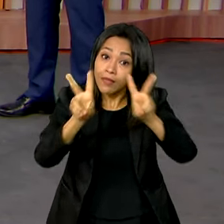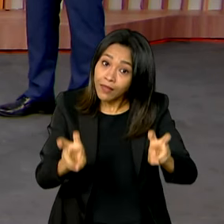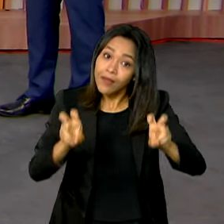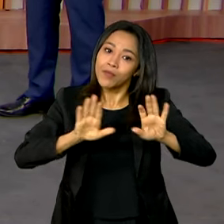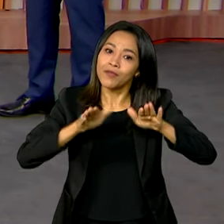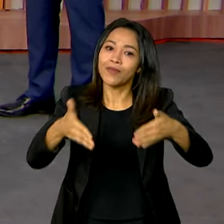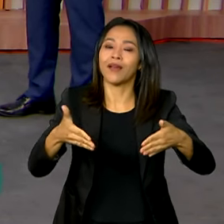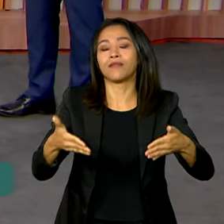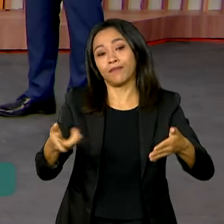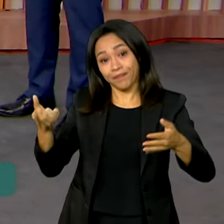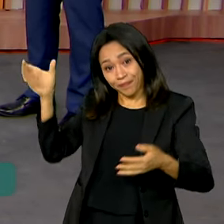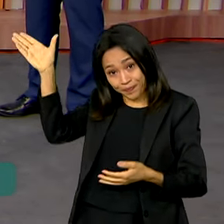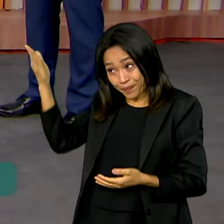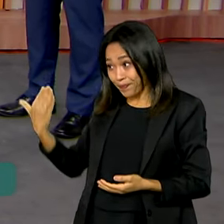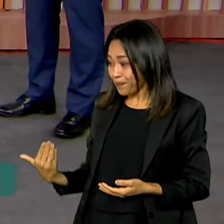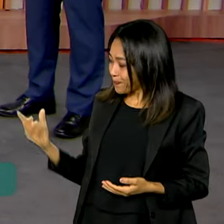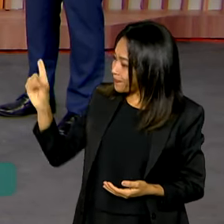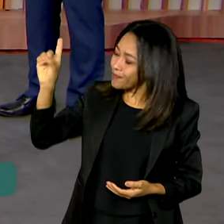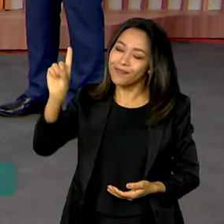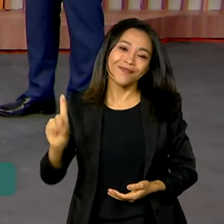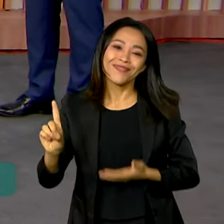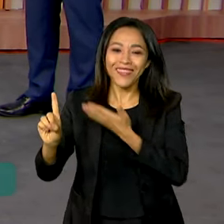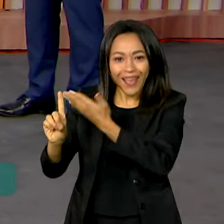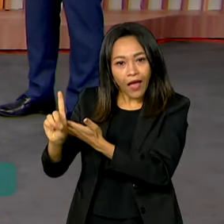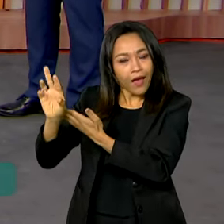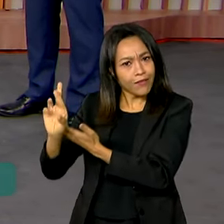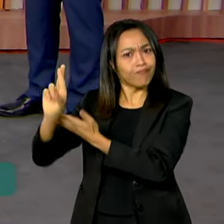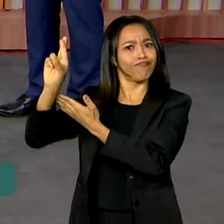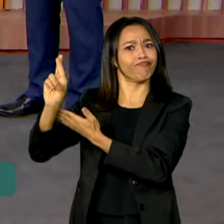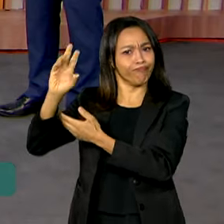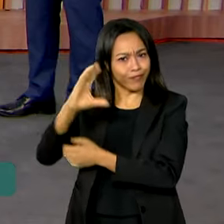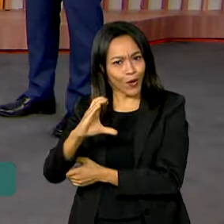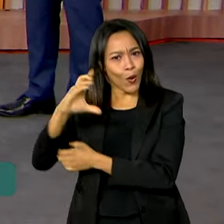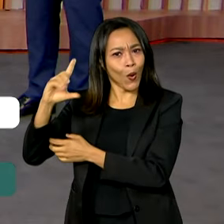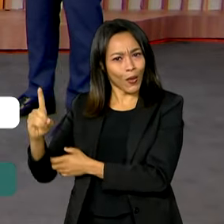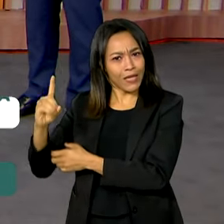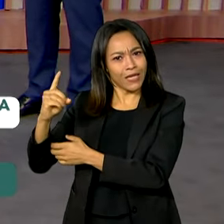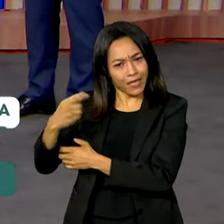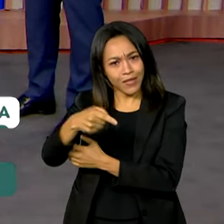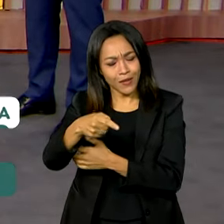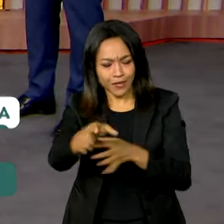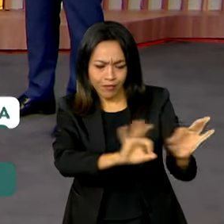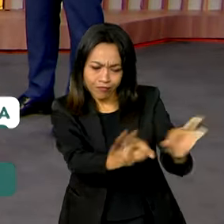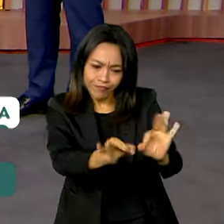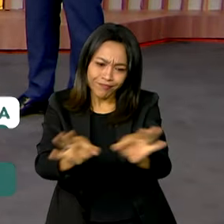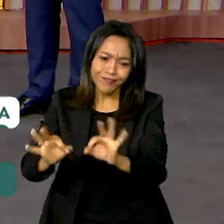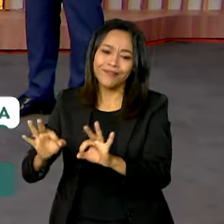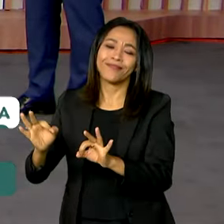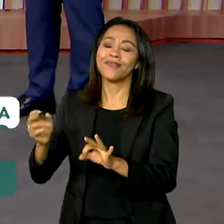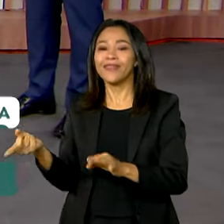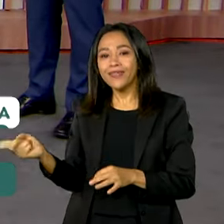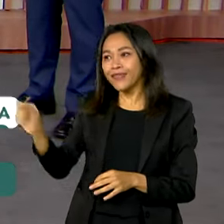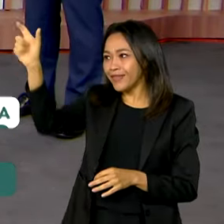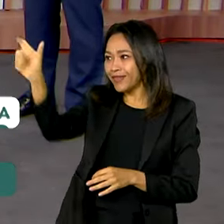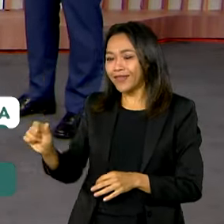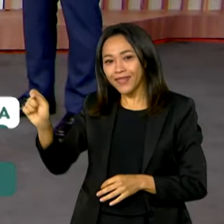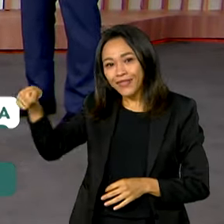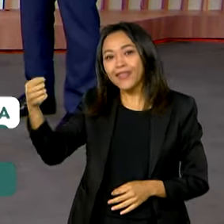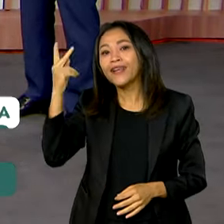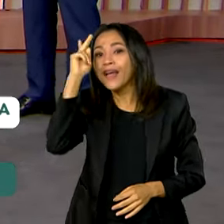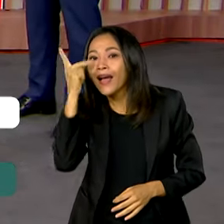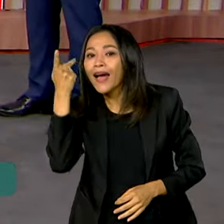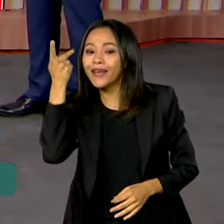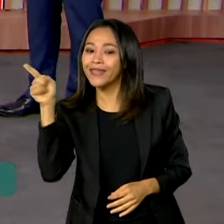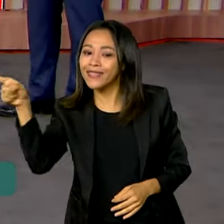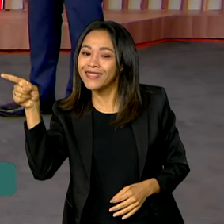setor. O ministro Márcio Macedo é quem está coordenando todo esse processo. E a Karine Mello, que comandou esse programa, que